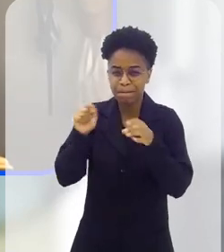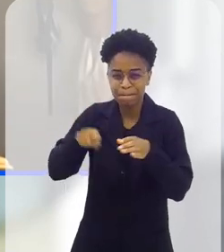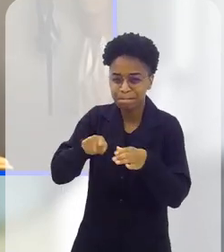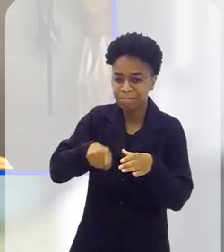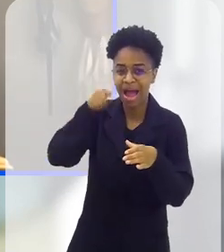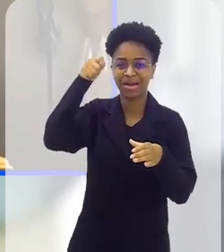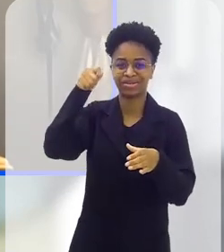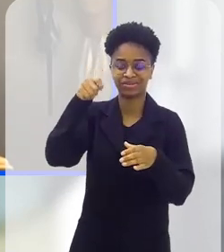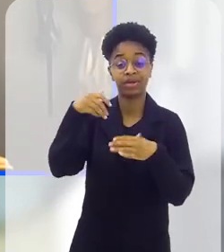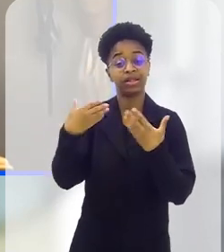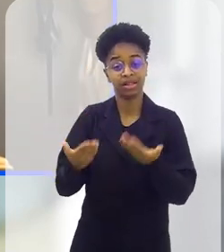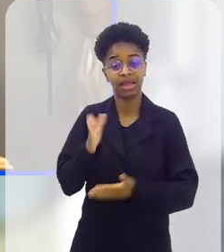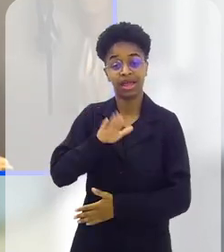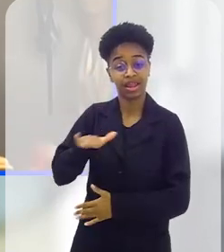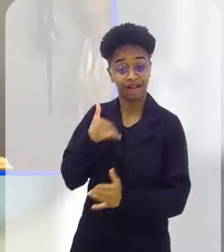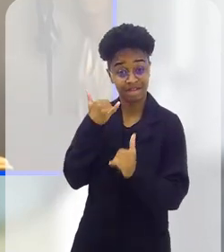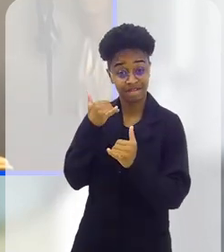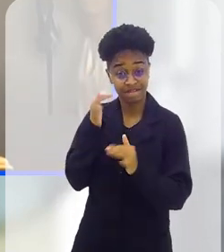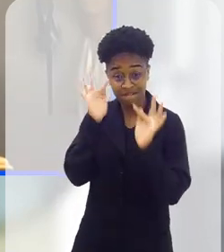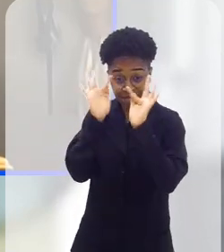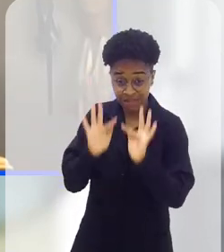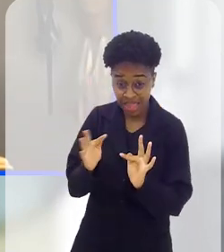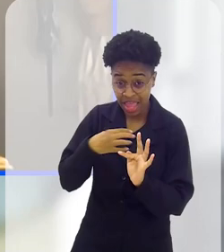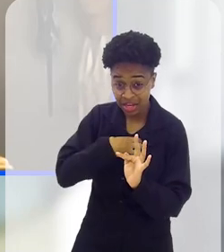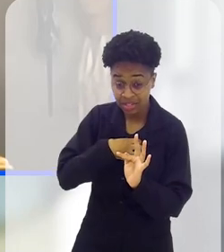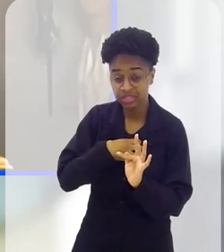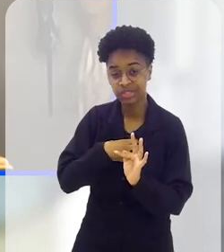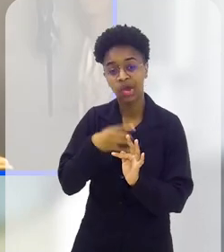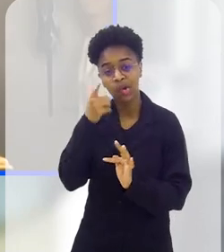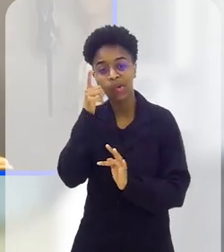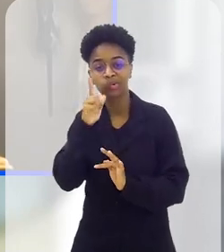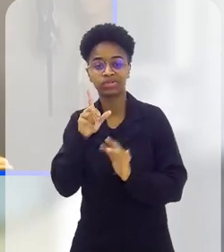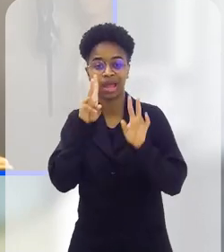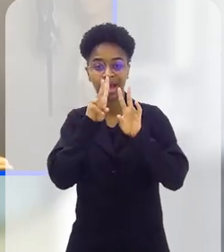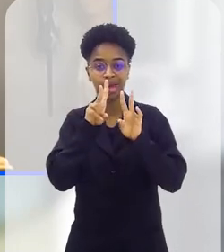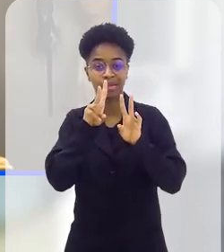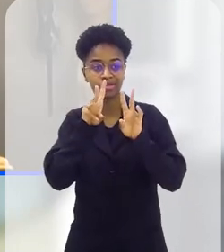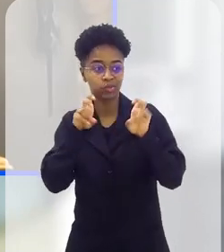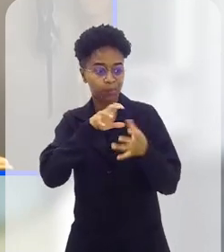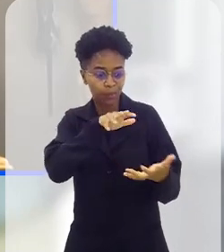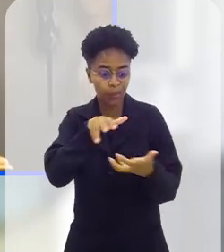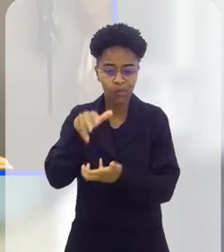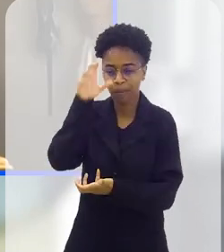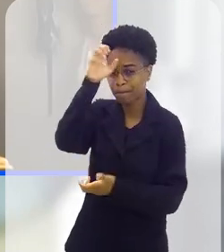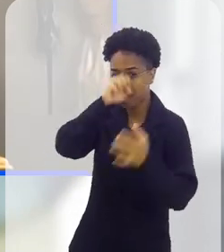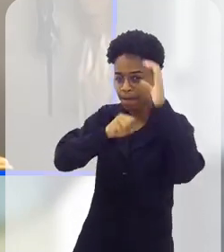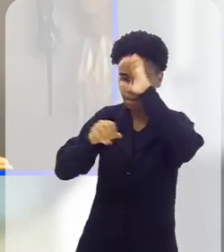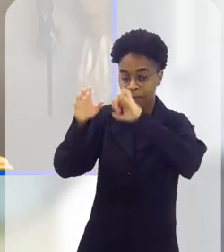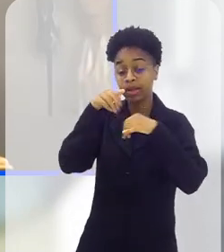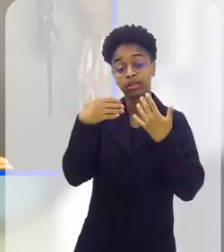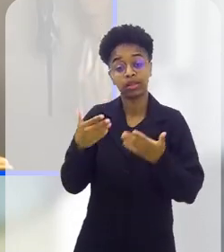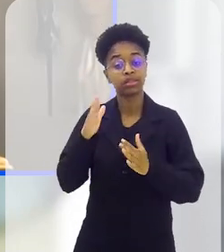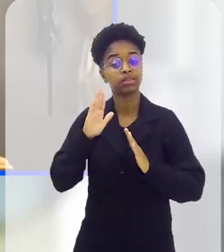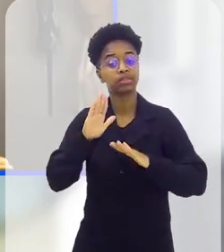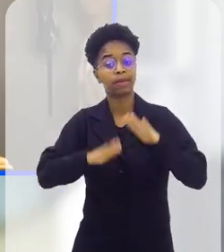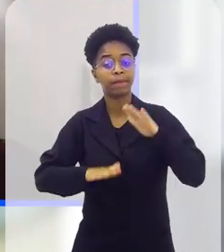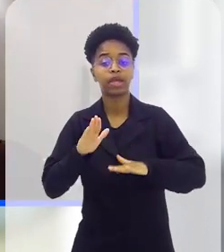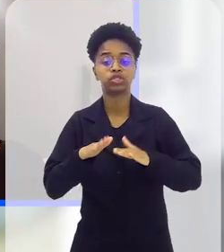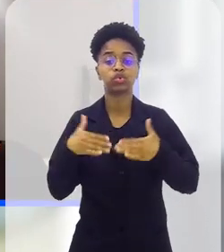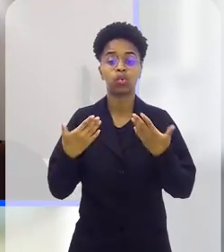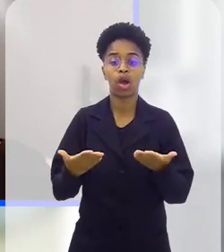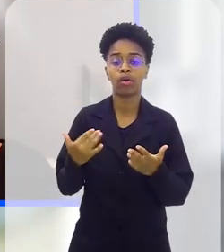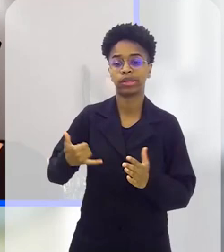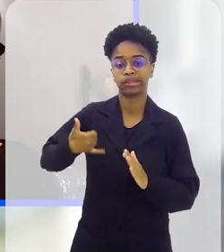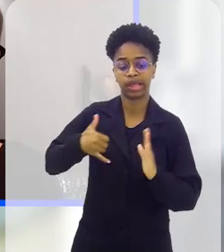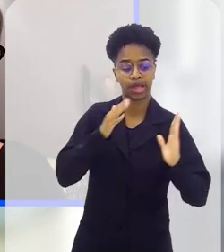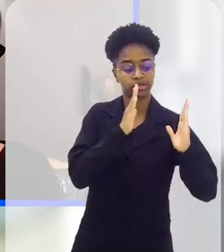E a criança feliz aprende muito o mundo ao redor, né? Então, dependendo da faixa etária,